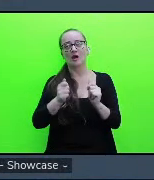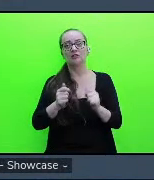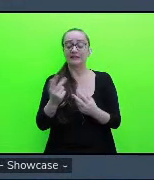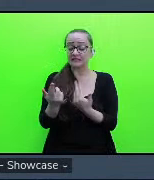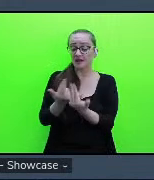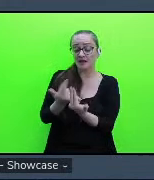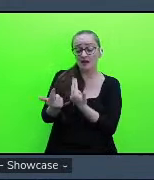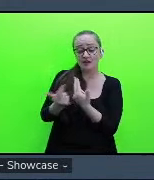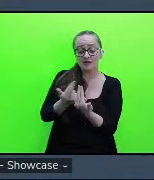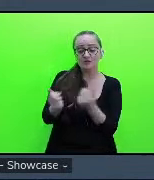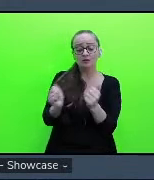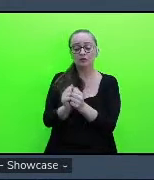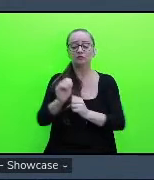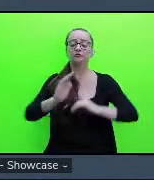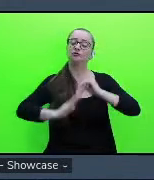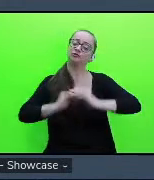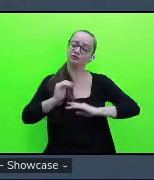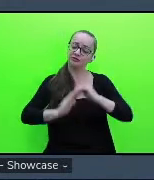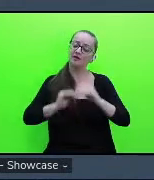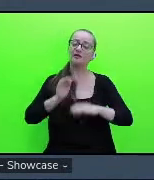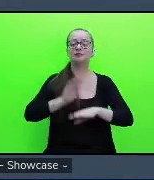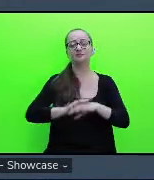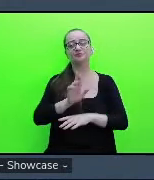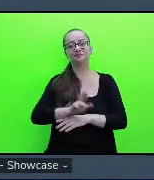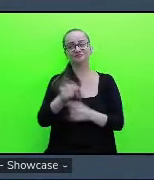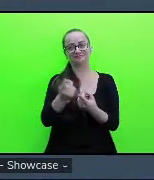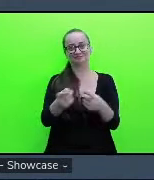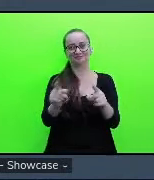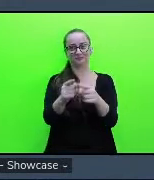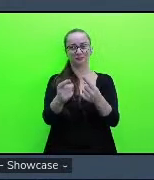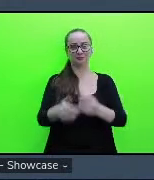com as atividades que utilizam a música